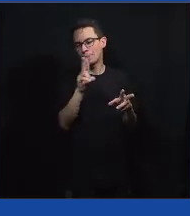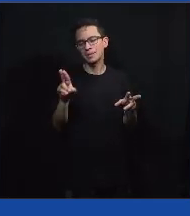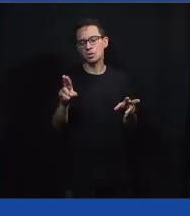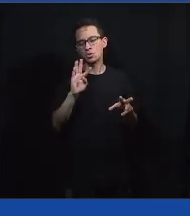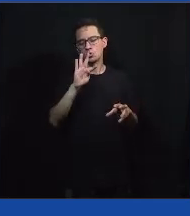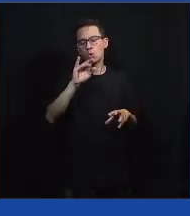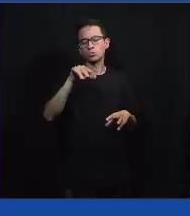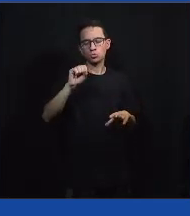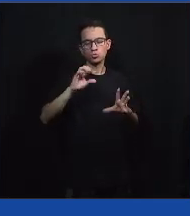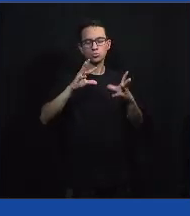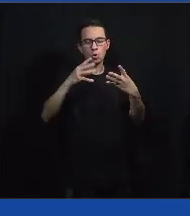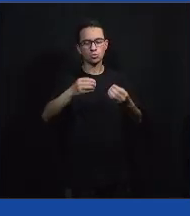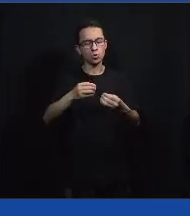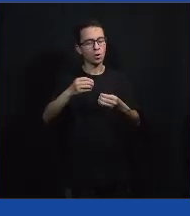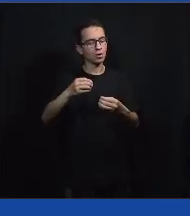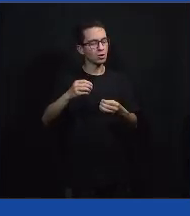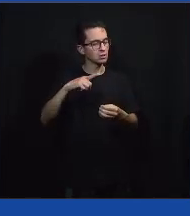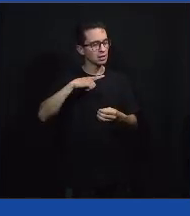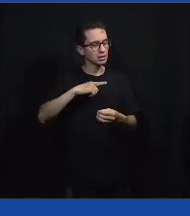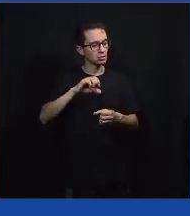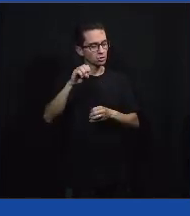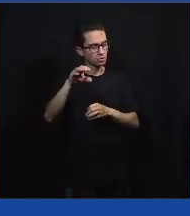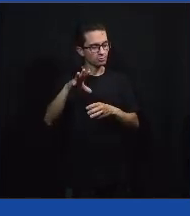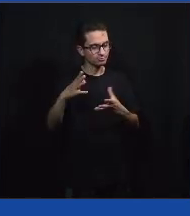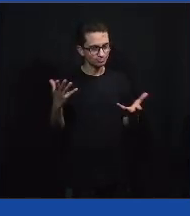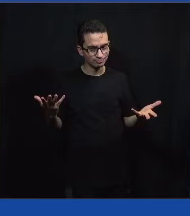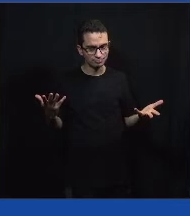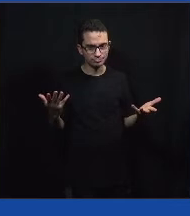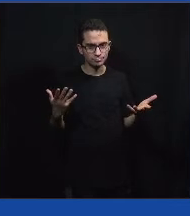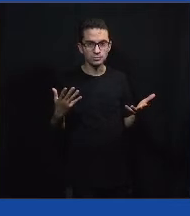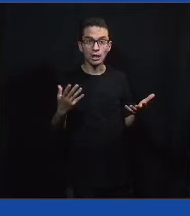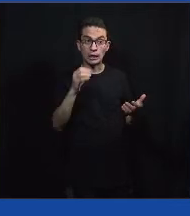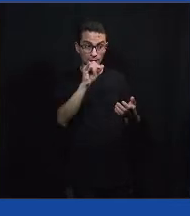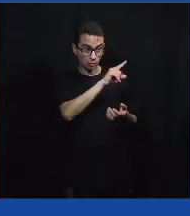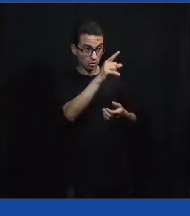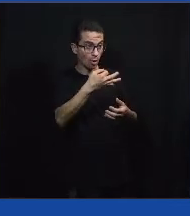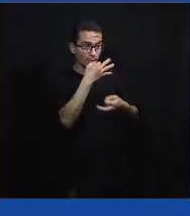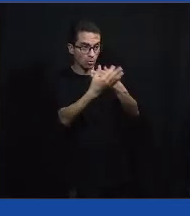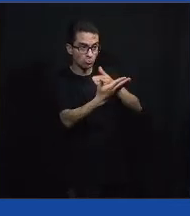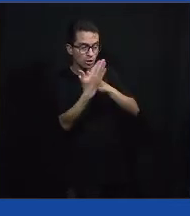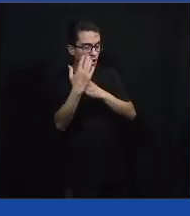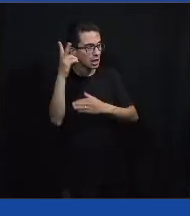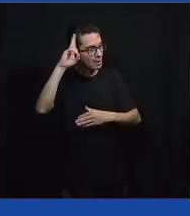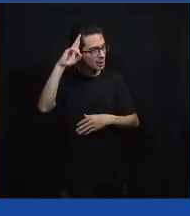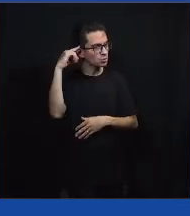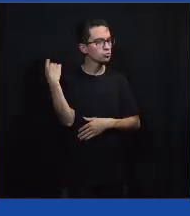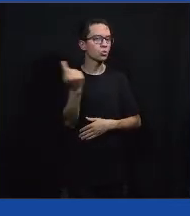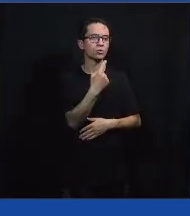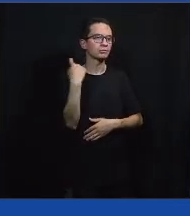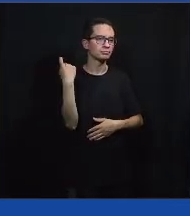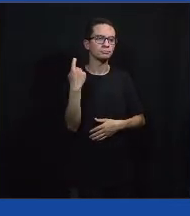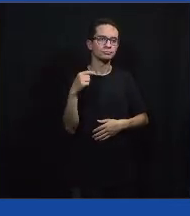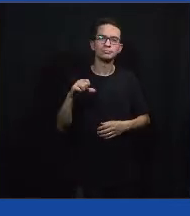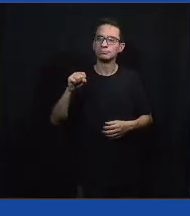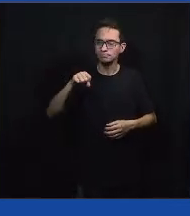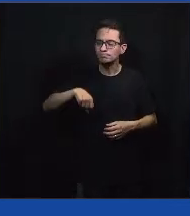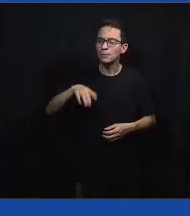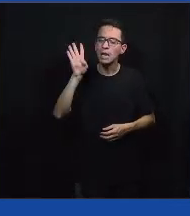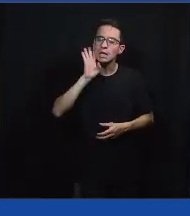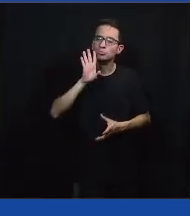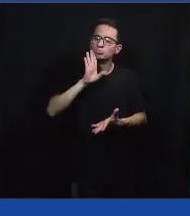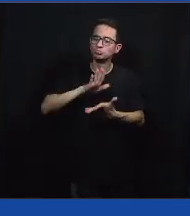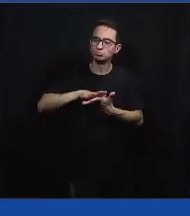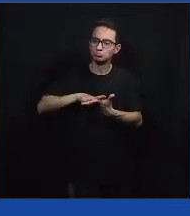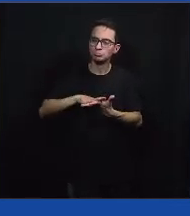que a gente poderia colocar aqui, Zuna, até se quiser ajudar nós. Legal, e eu tendo a achar também que quem está mais,